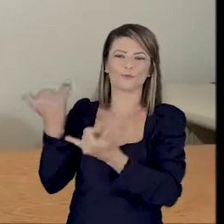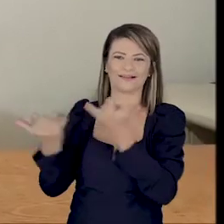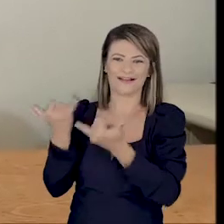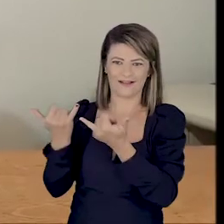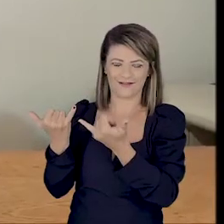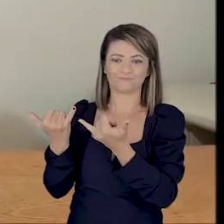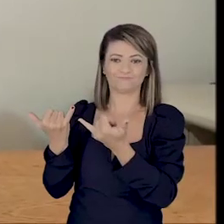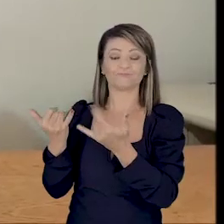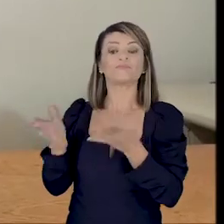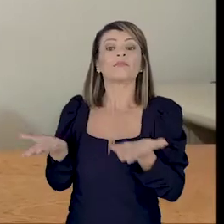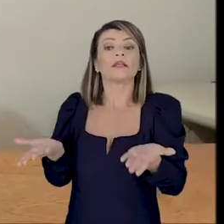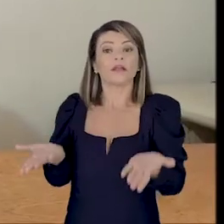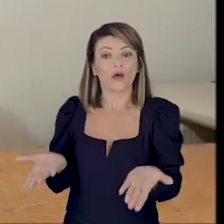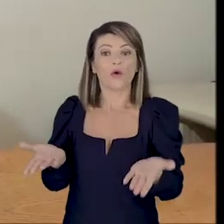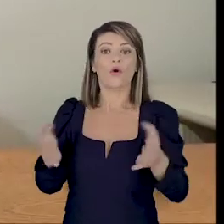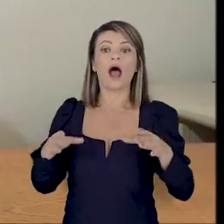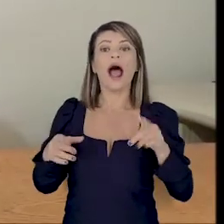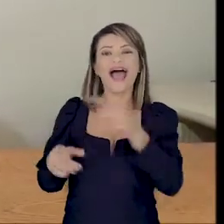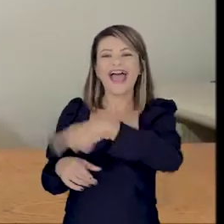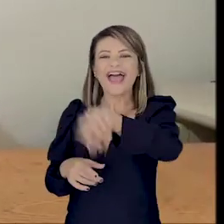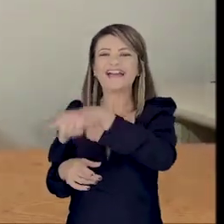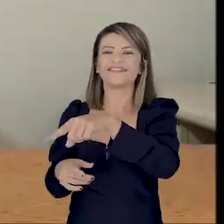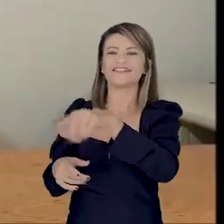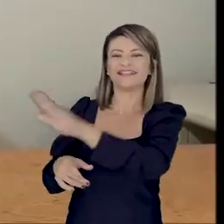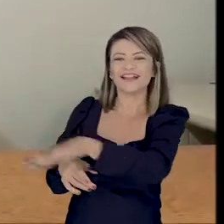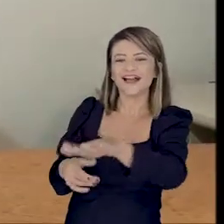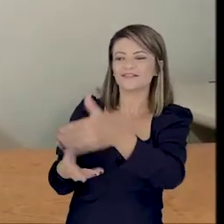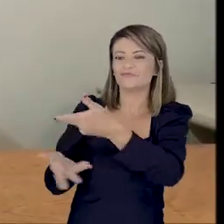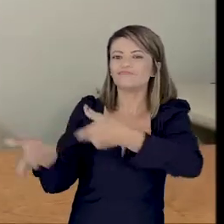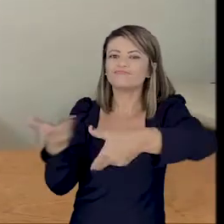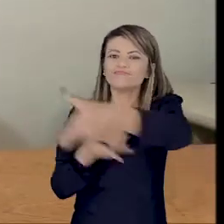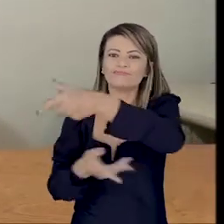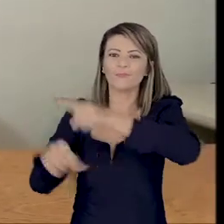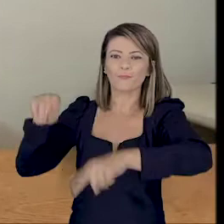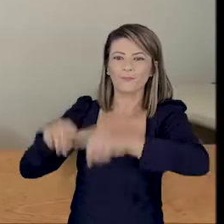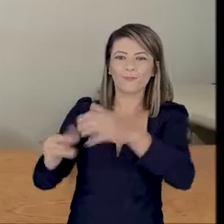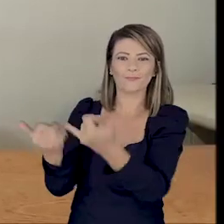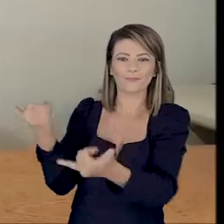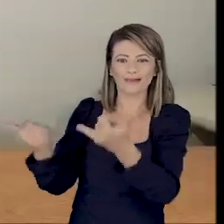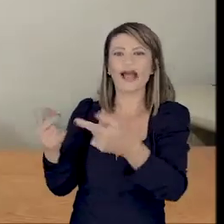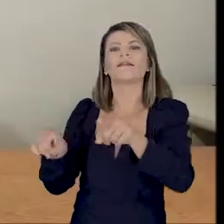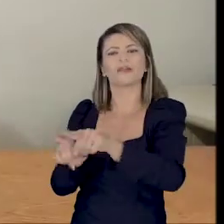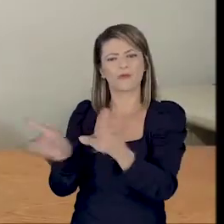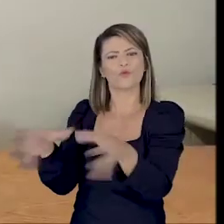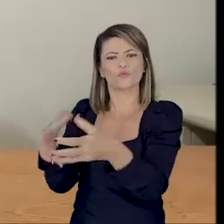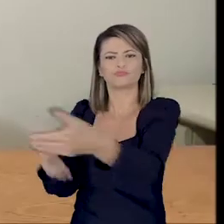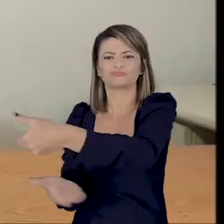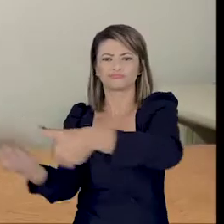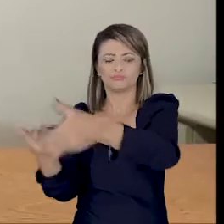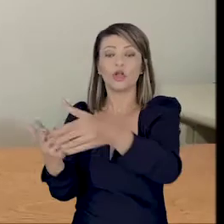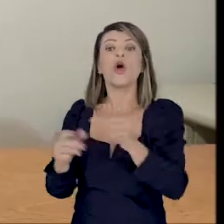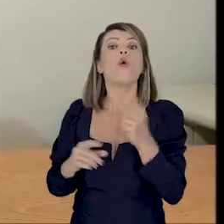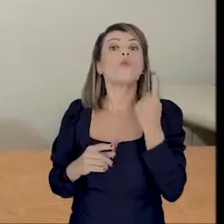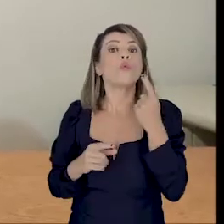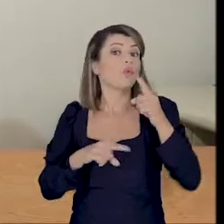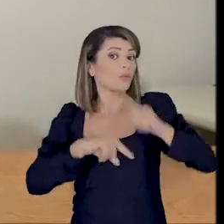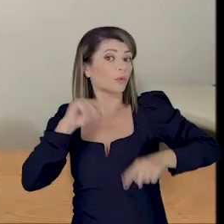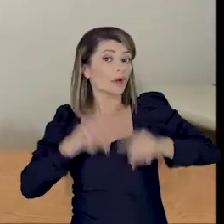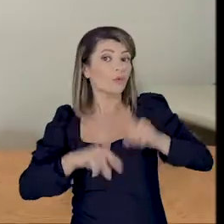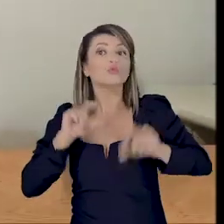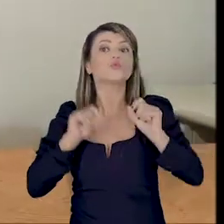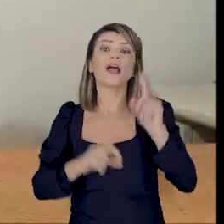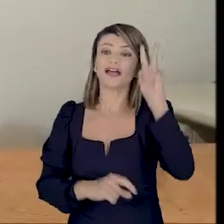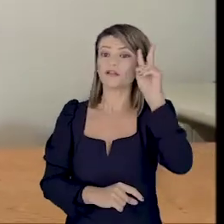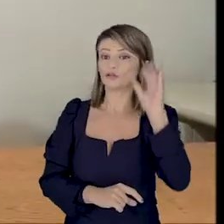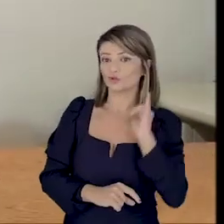isso. Então, eles interagiam com esses recursos e entre as crianças. Um dos recursos era a contação